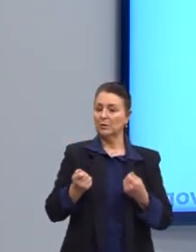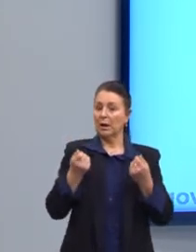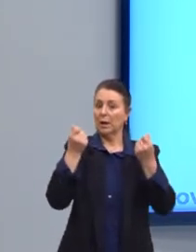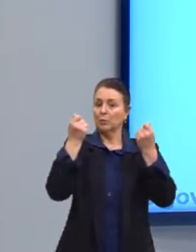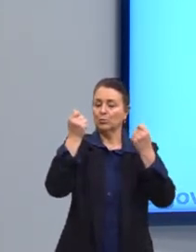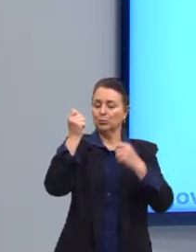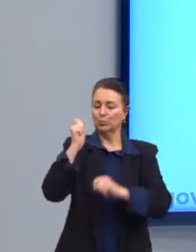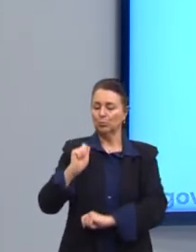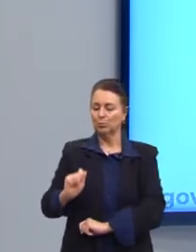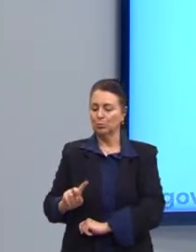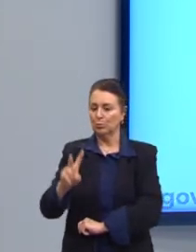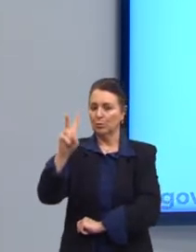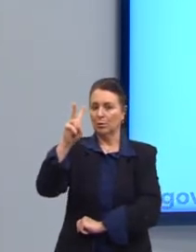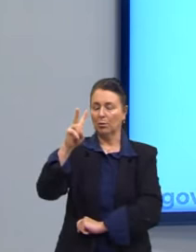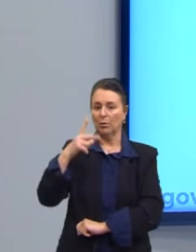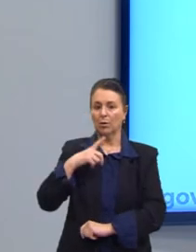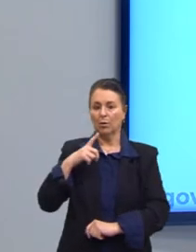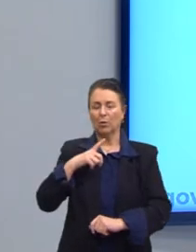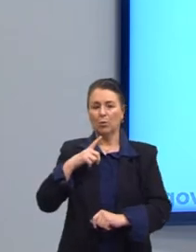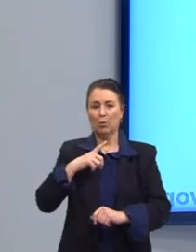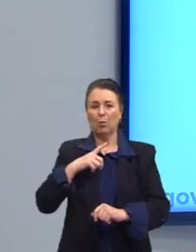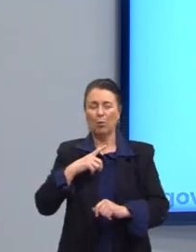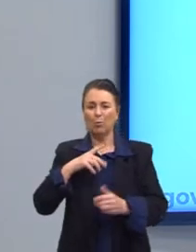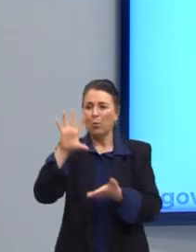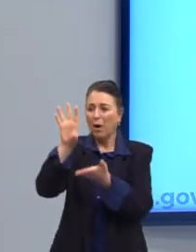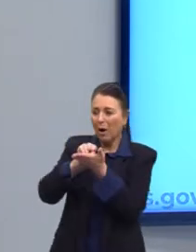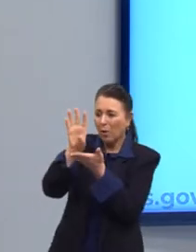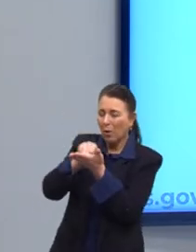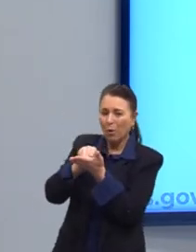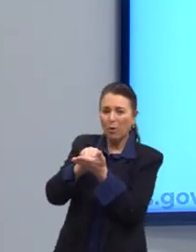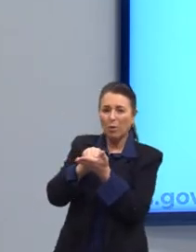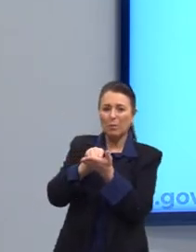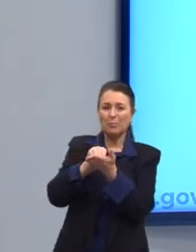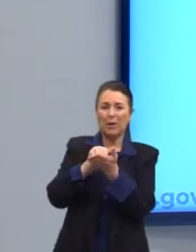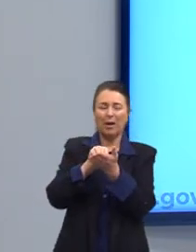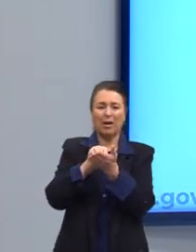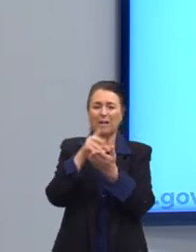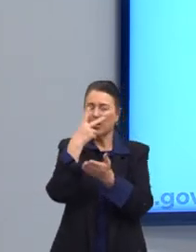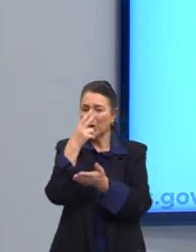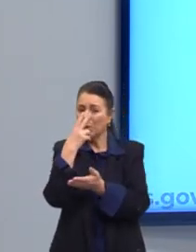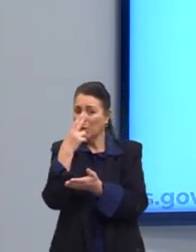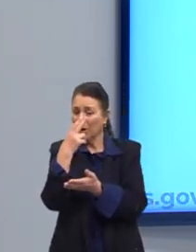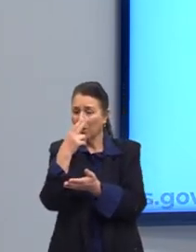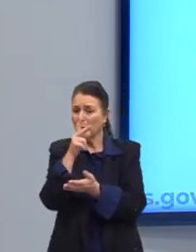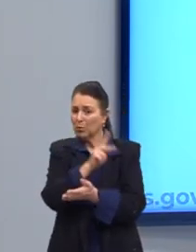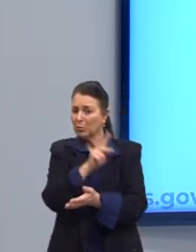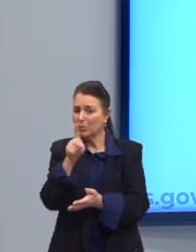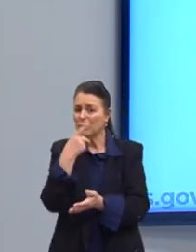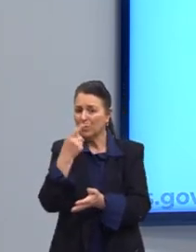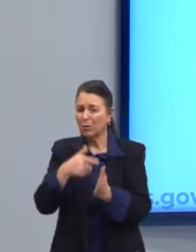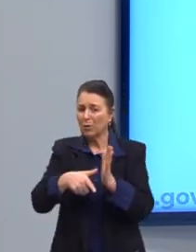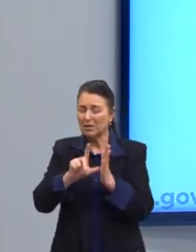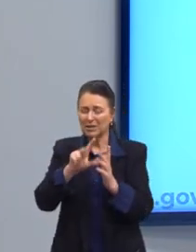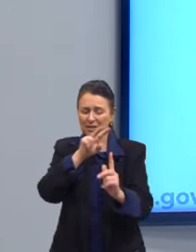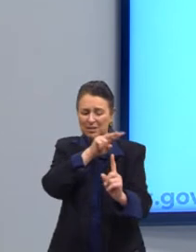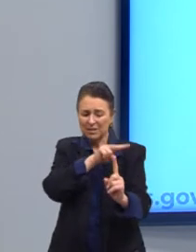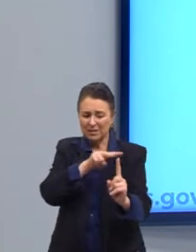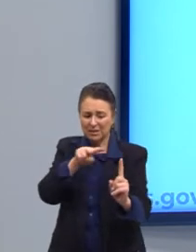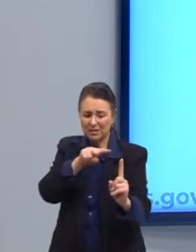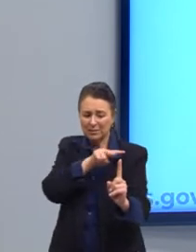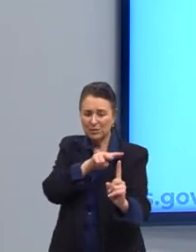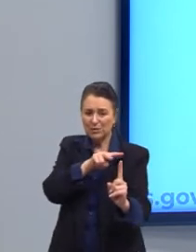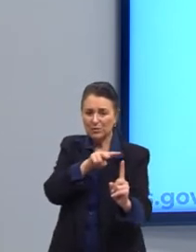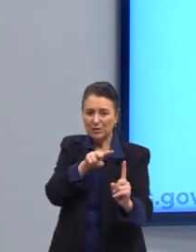simulacro, essas imitações que eu falei antes, nessa perspectiva de